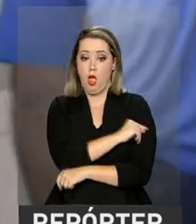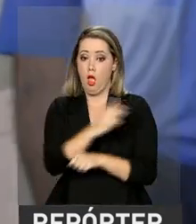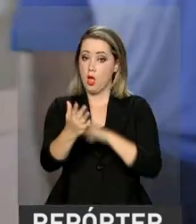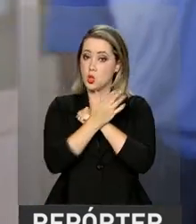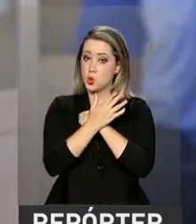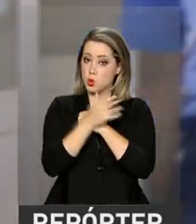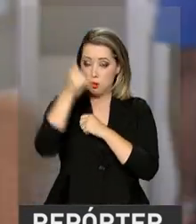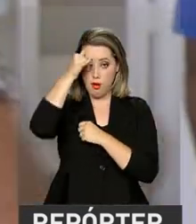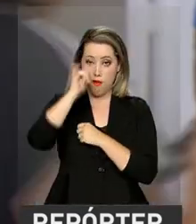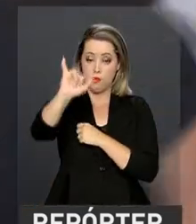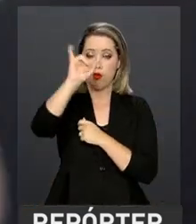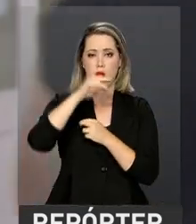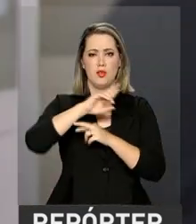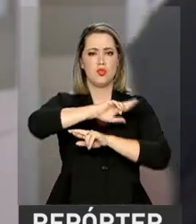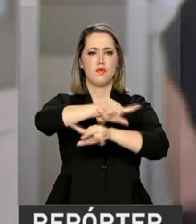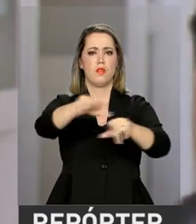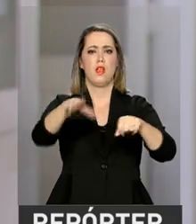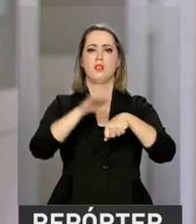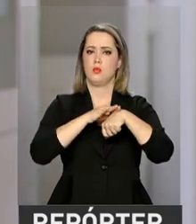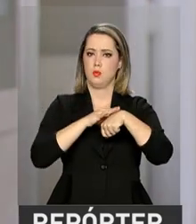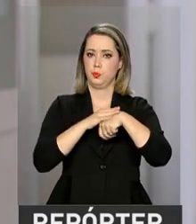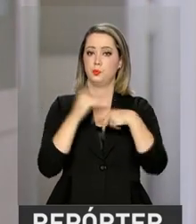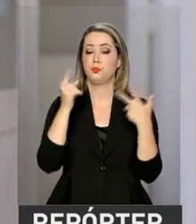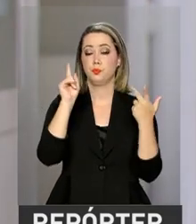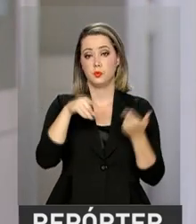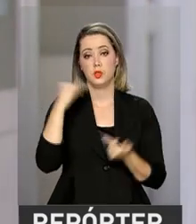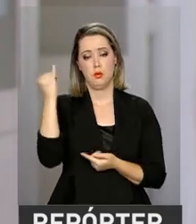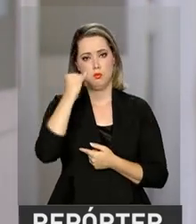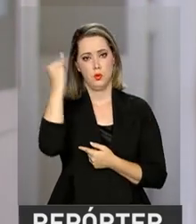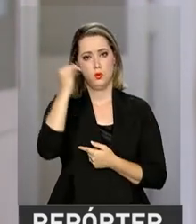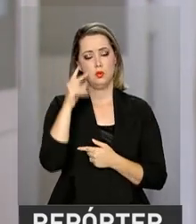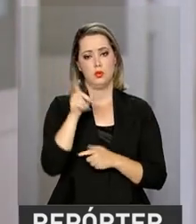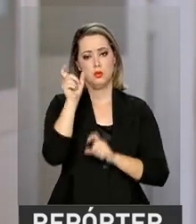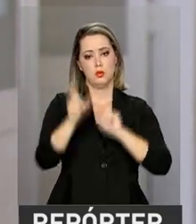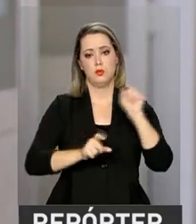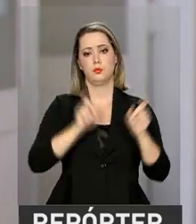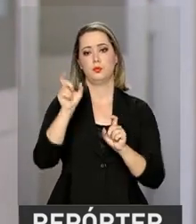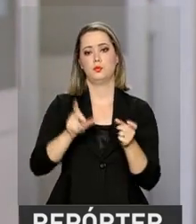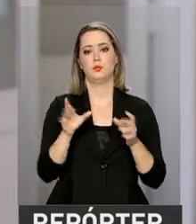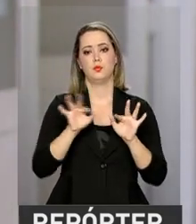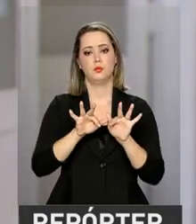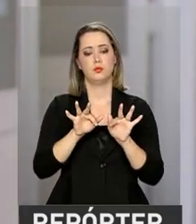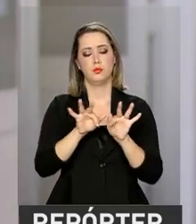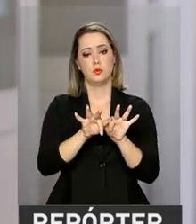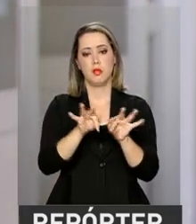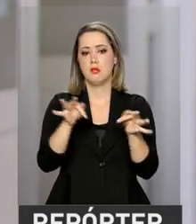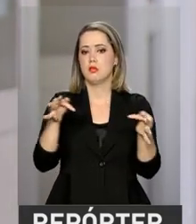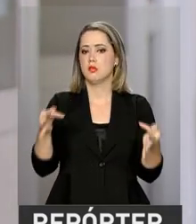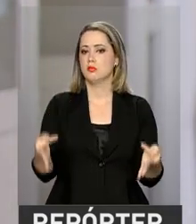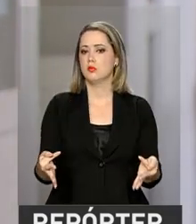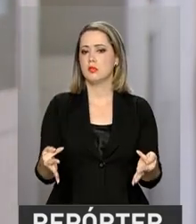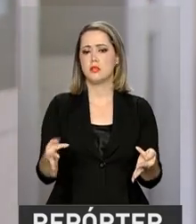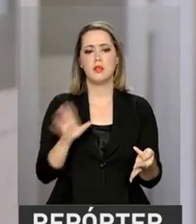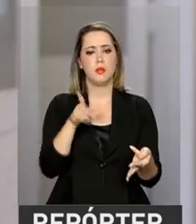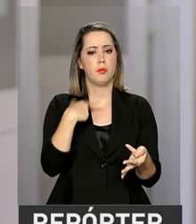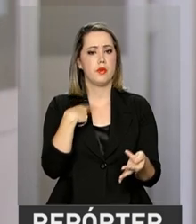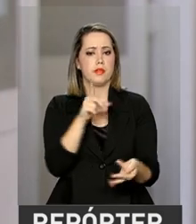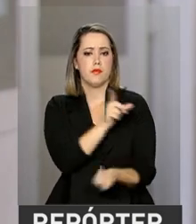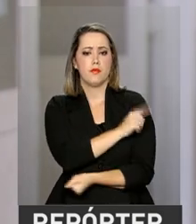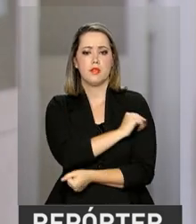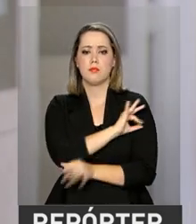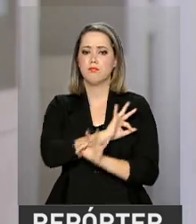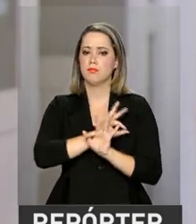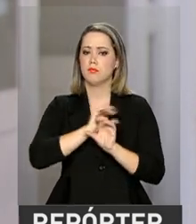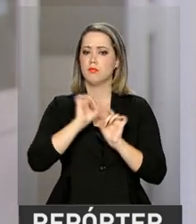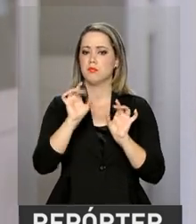de complicação. Eu acho que é importante que todo mundo é simples, sucinto e não tem